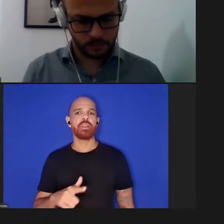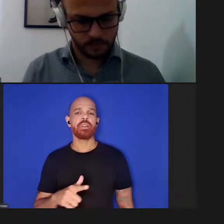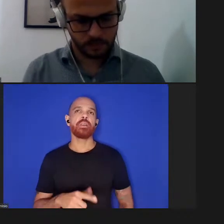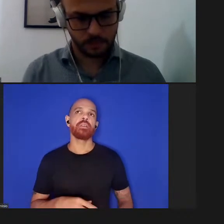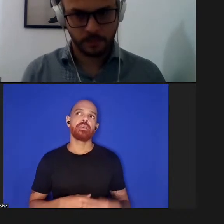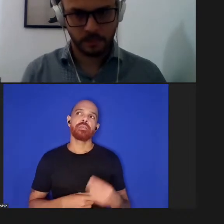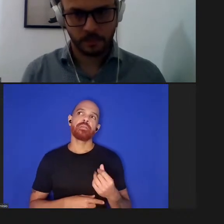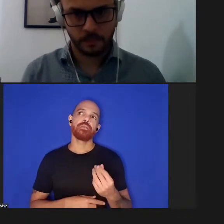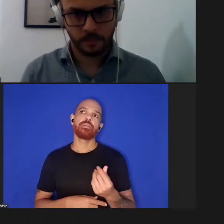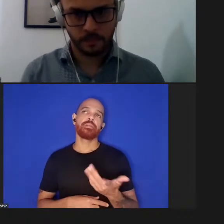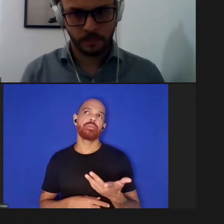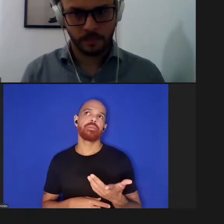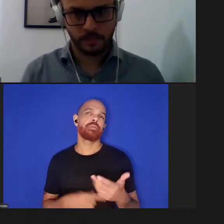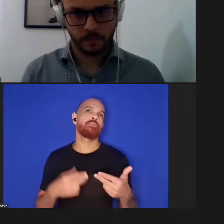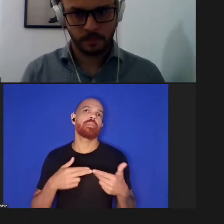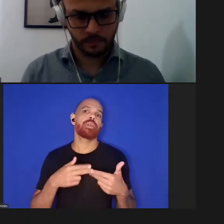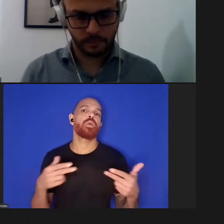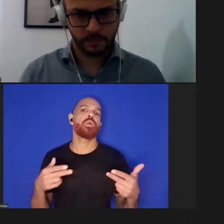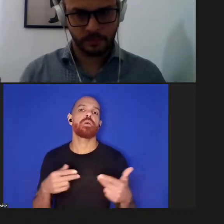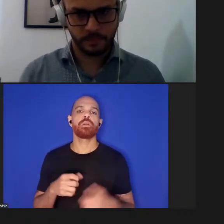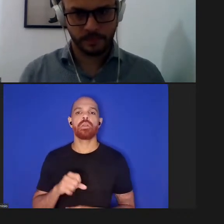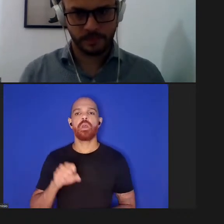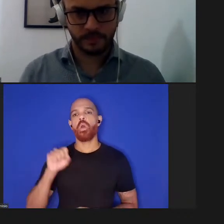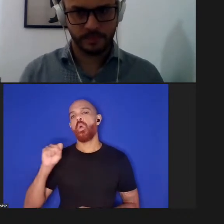uma coisa de 8 ou 80